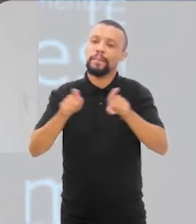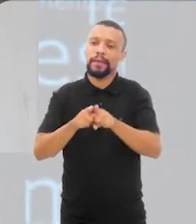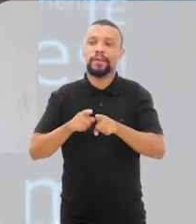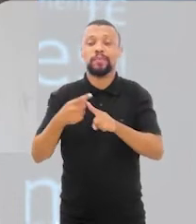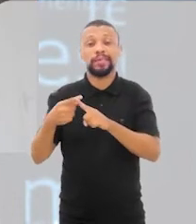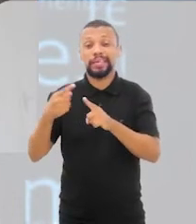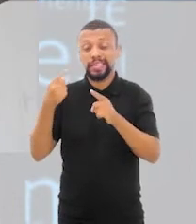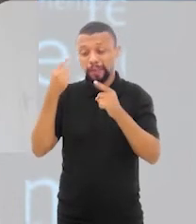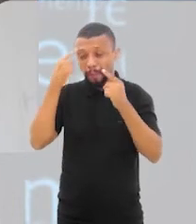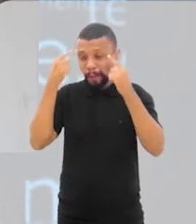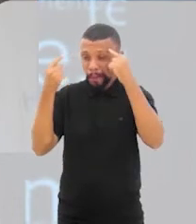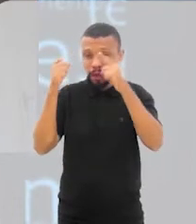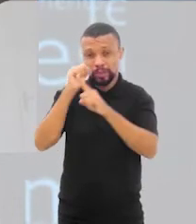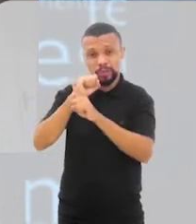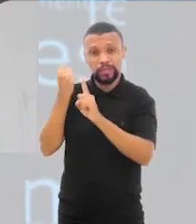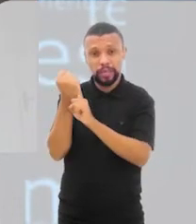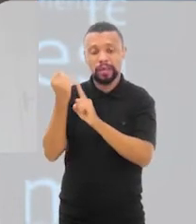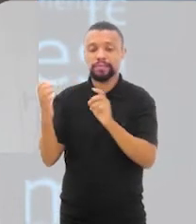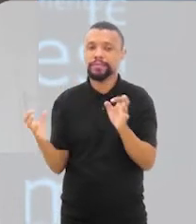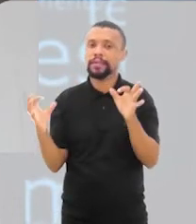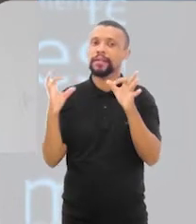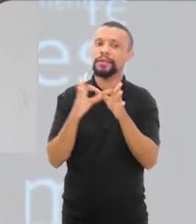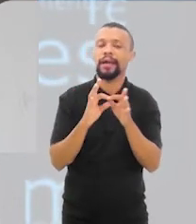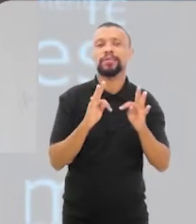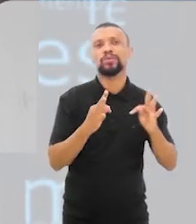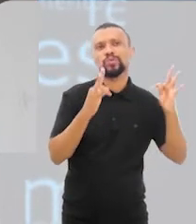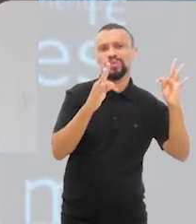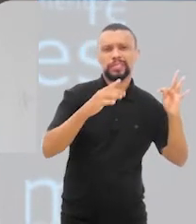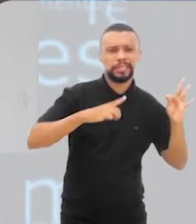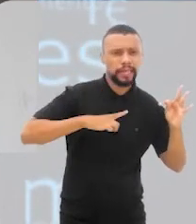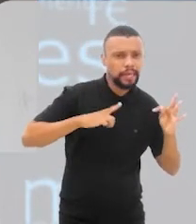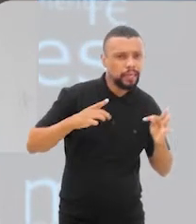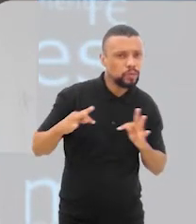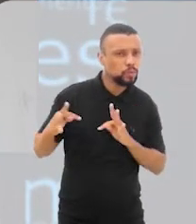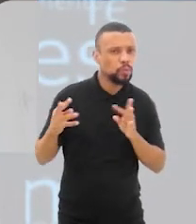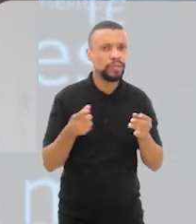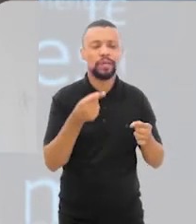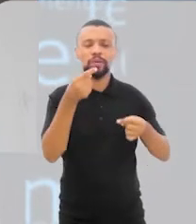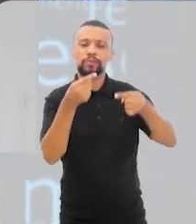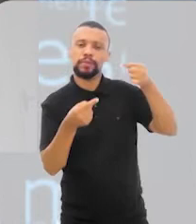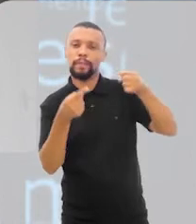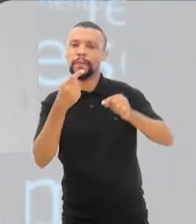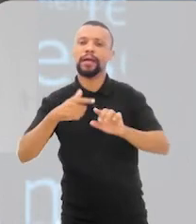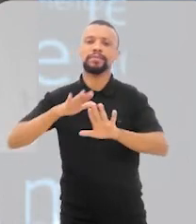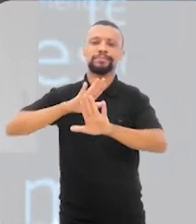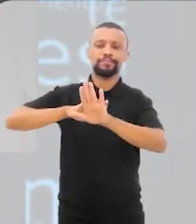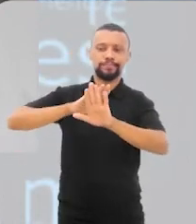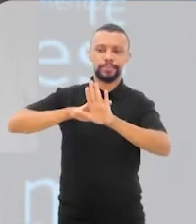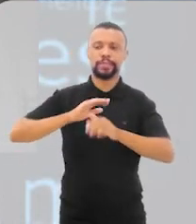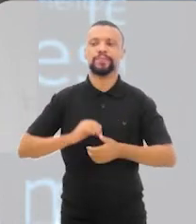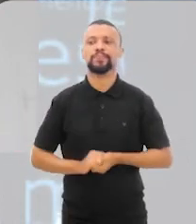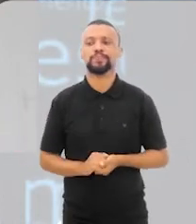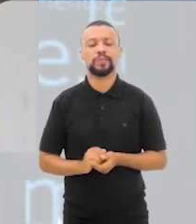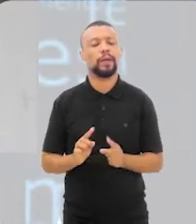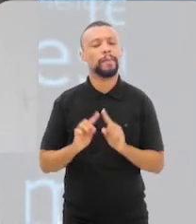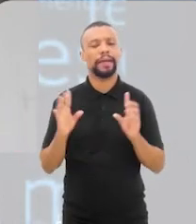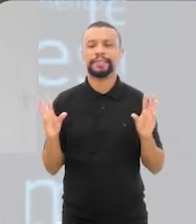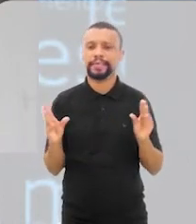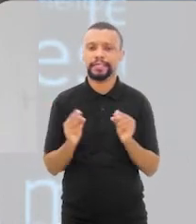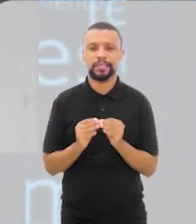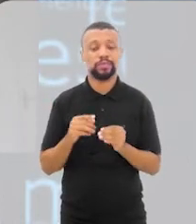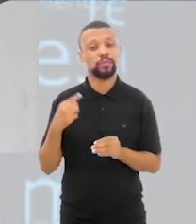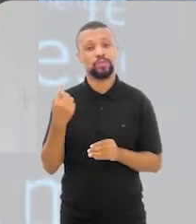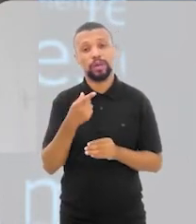saber que nem toda inovação social envolve tecnologia. Então, aí tem todo um debate em torno disso.